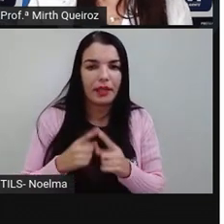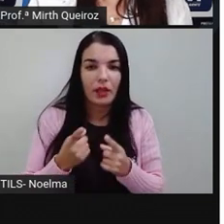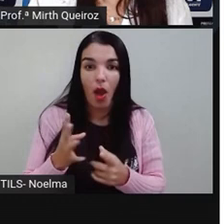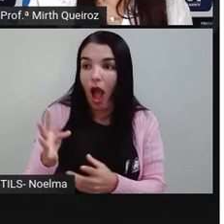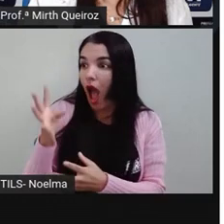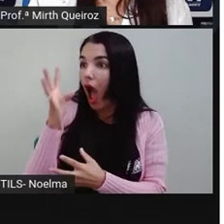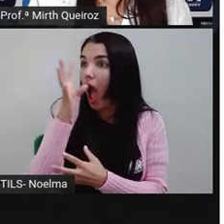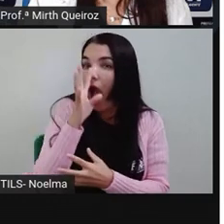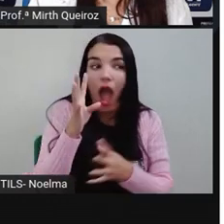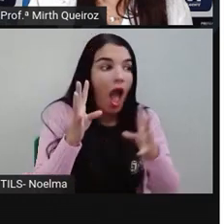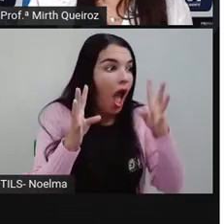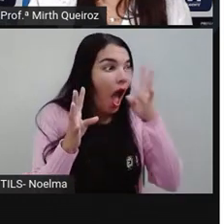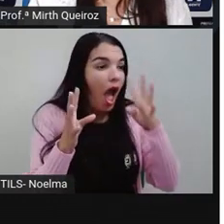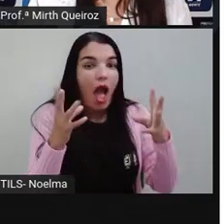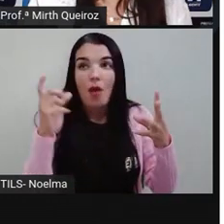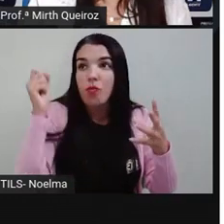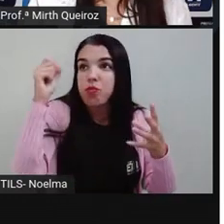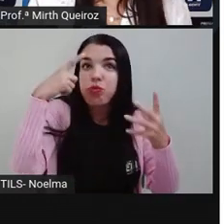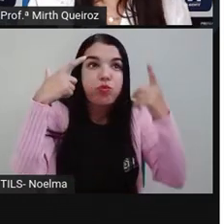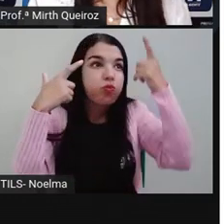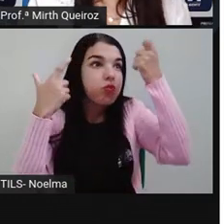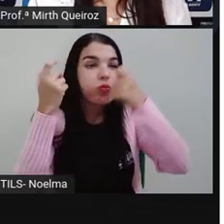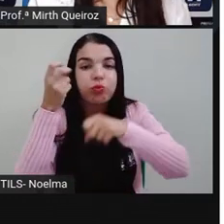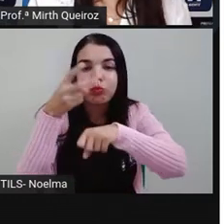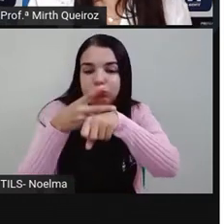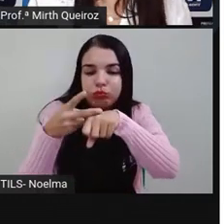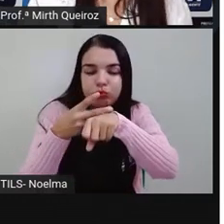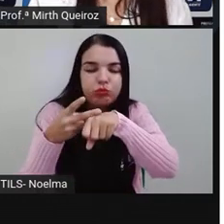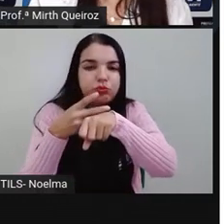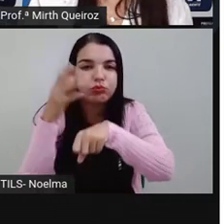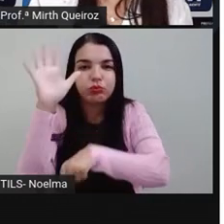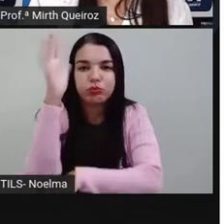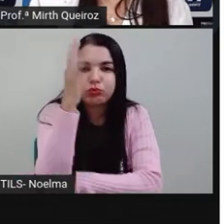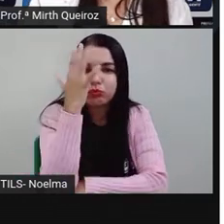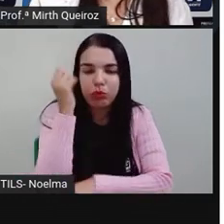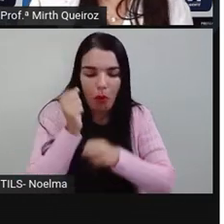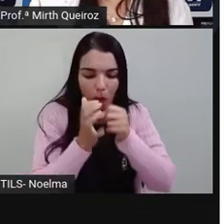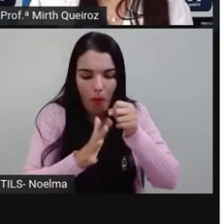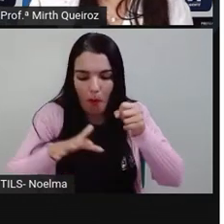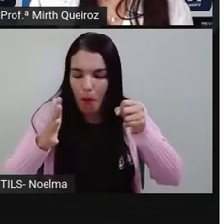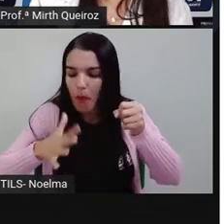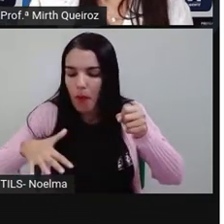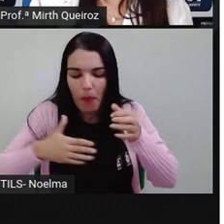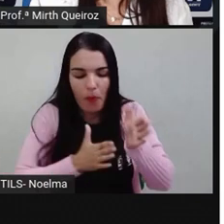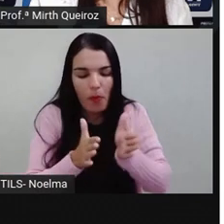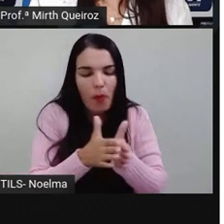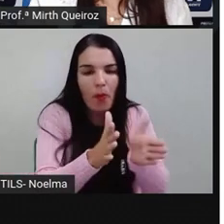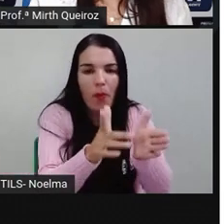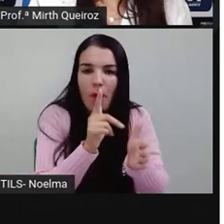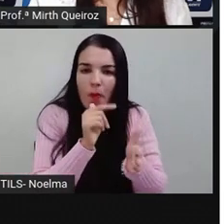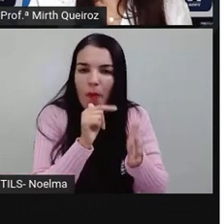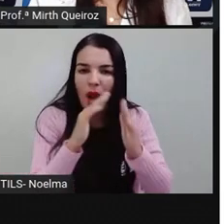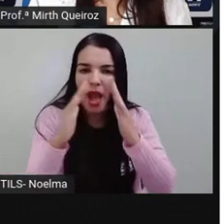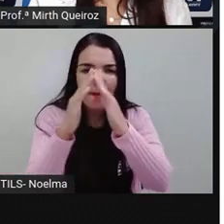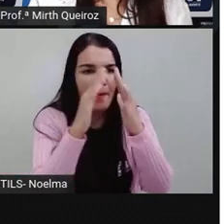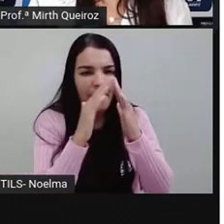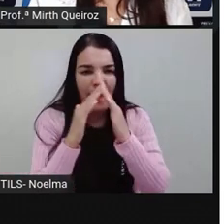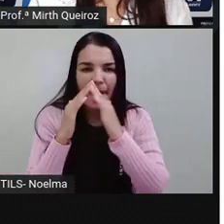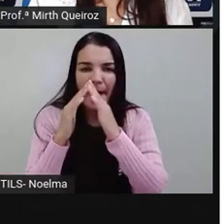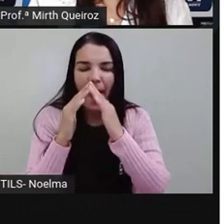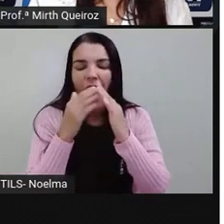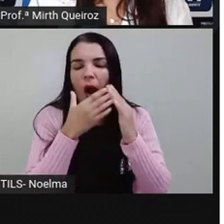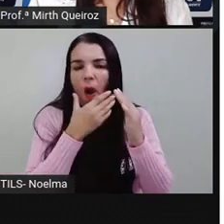Admiraram a luz do sol, o verdor das árvores, as correntezas dos ribeirões, as adações dos homens